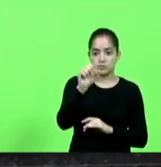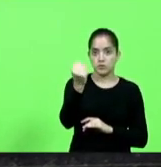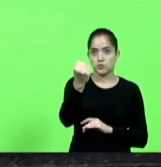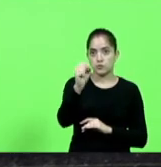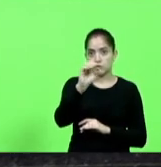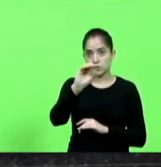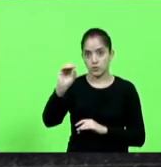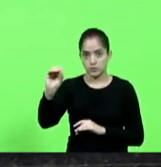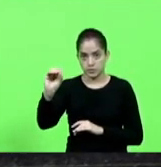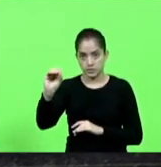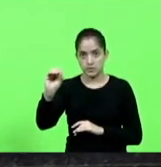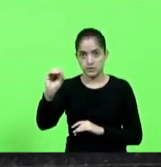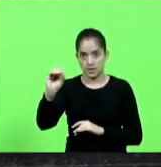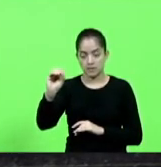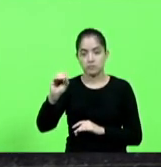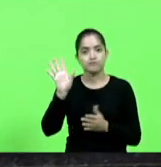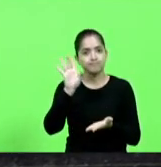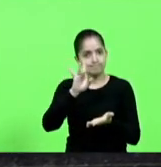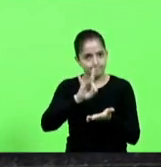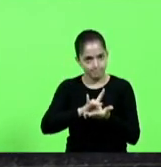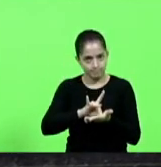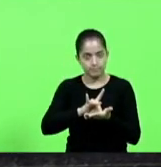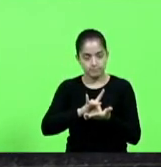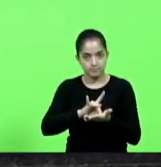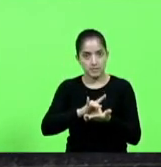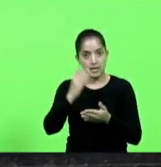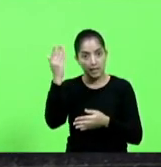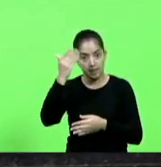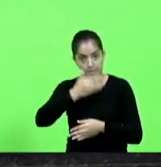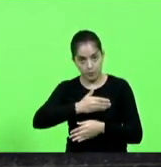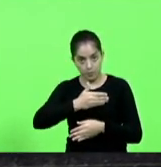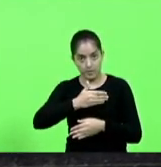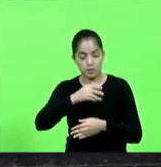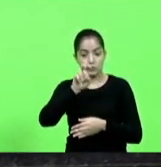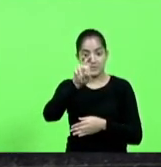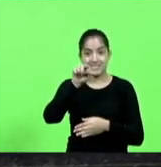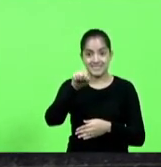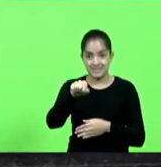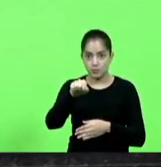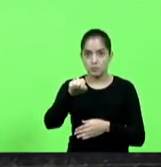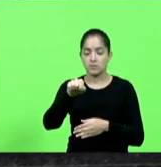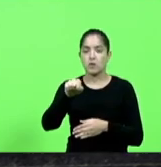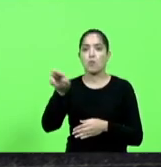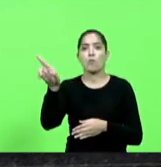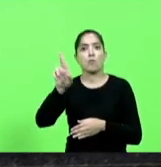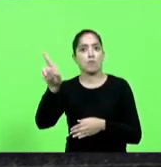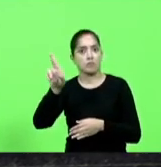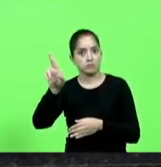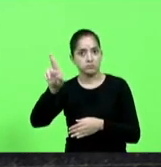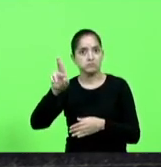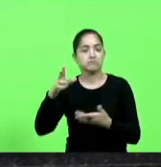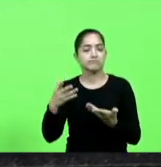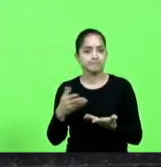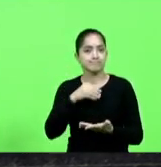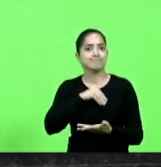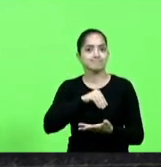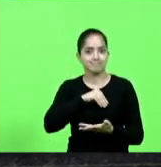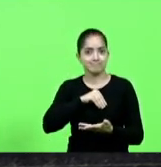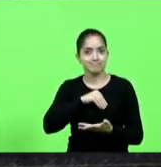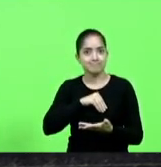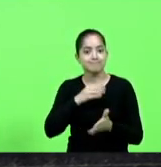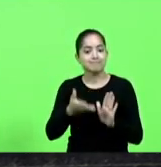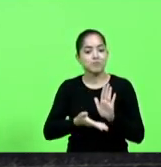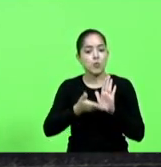se concretizar o que o governador prometeu indo para cinco mil o piso salarial dos professores é um aumento de